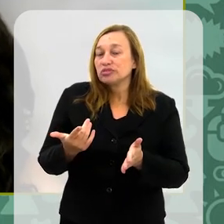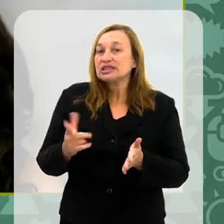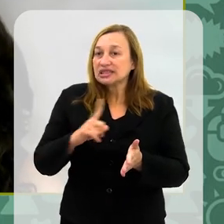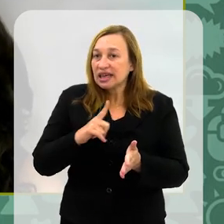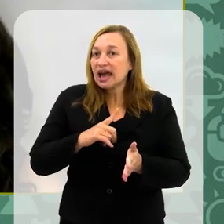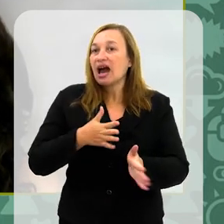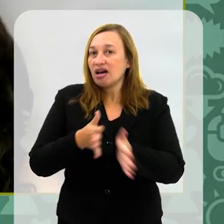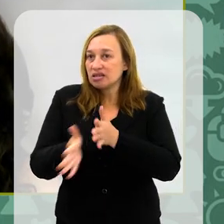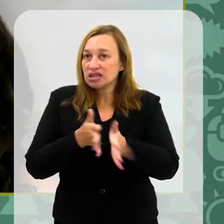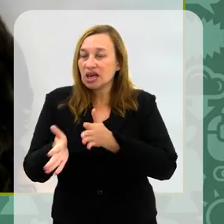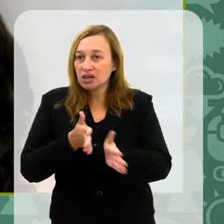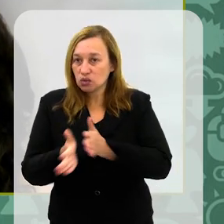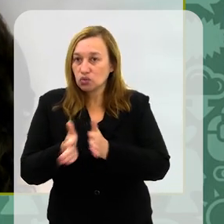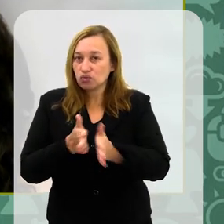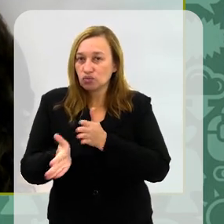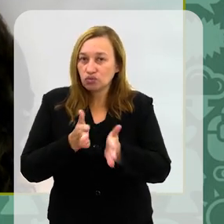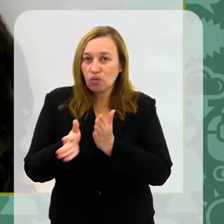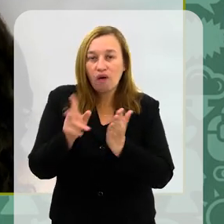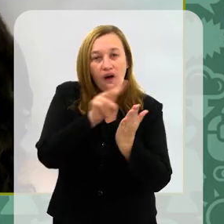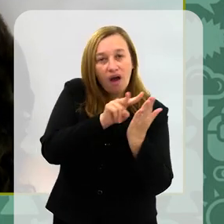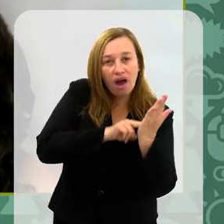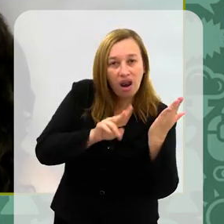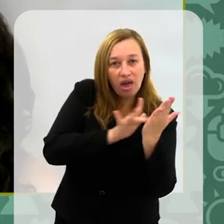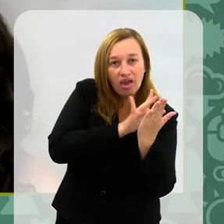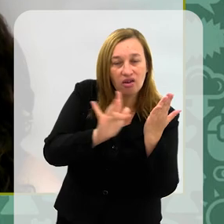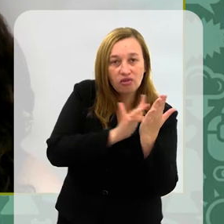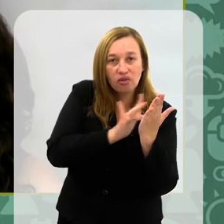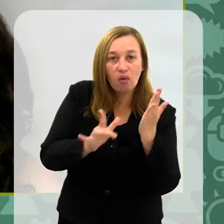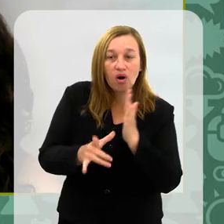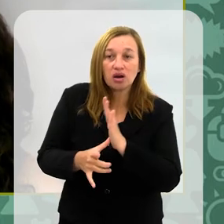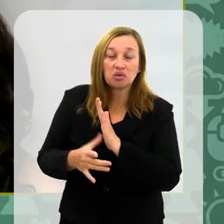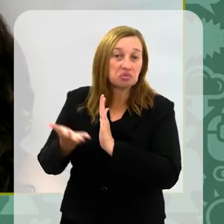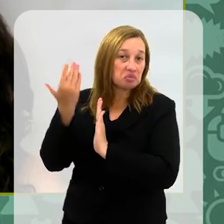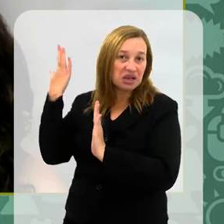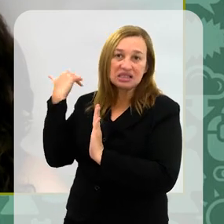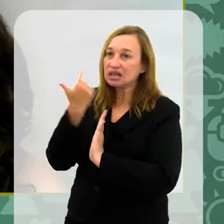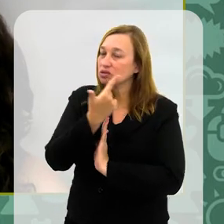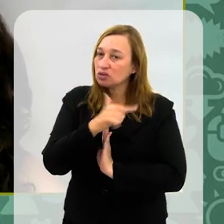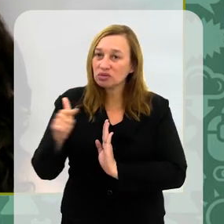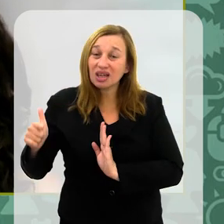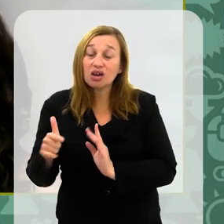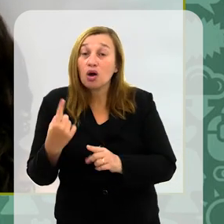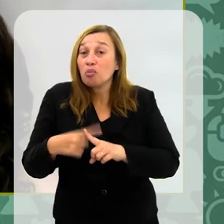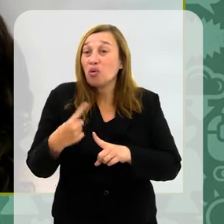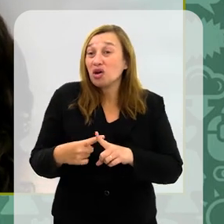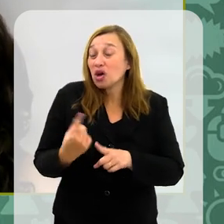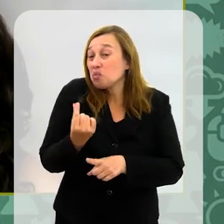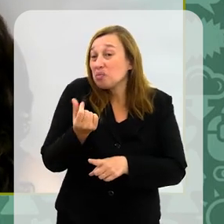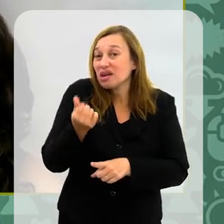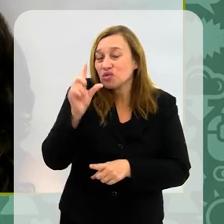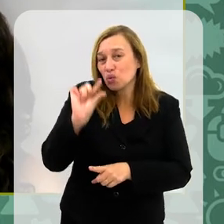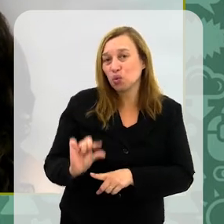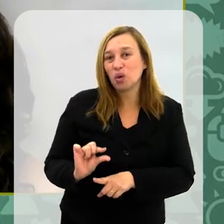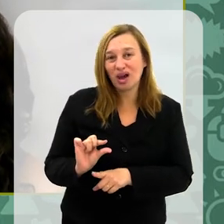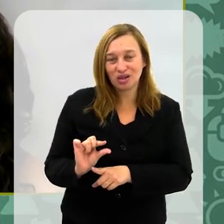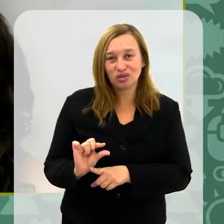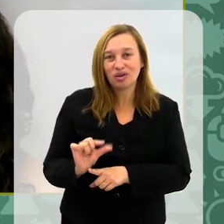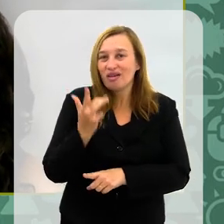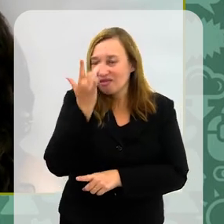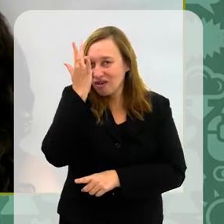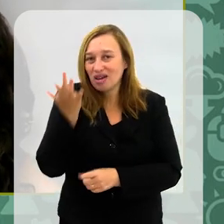Kindle. Porque é só você ter um celular, você baixa o livro, às vezes o livro custa R$1,99, R$5,99, é um preço acessível.